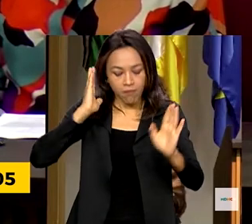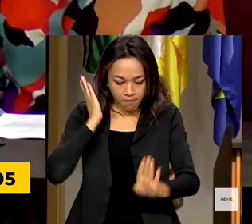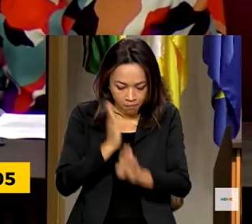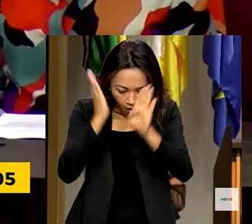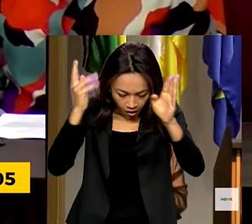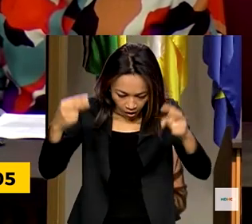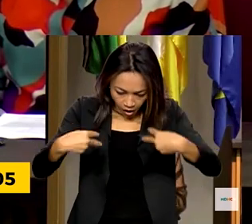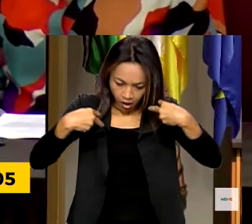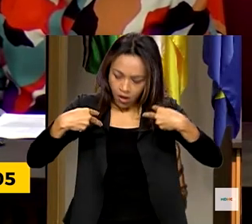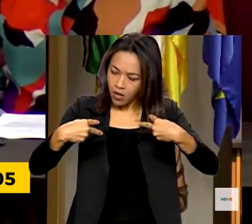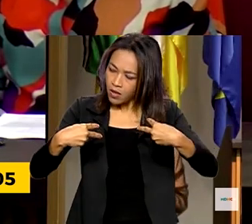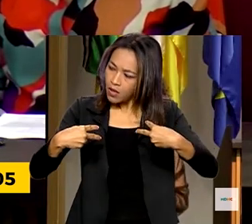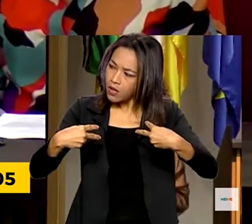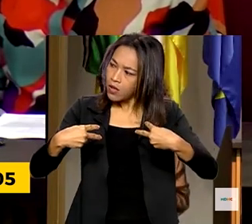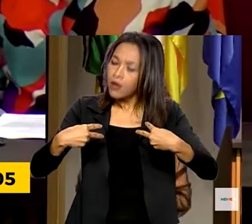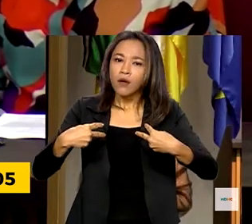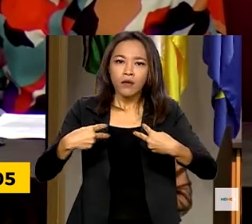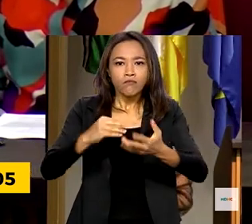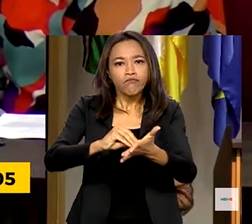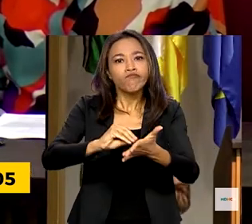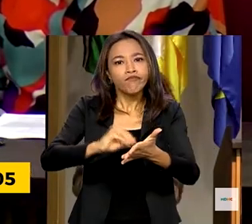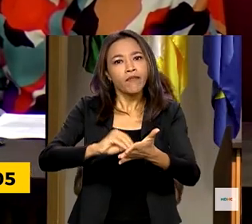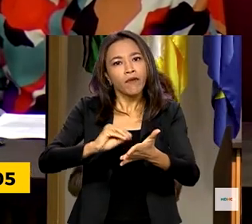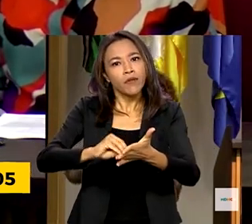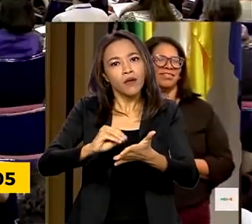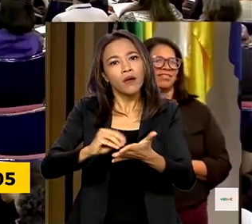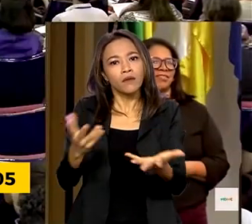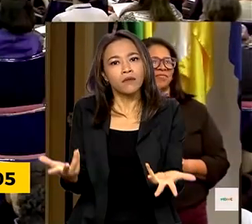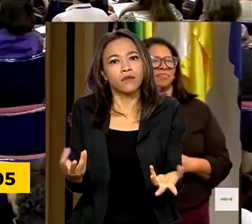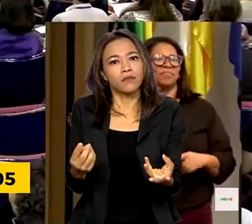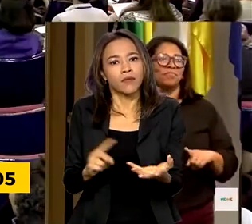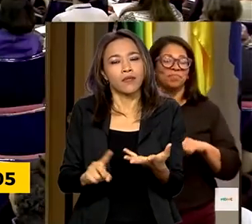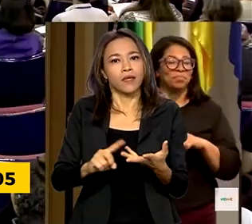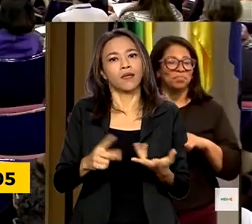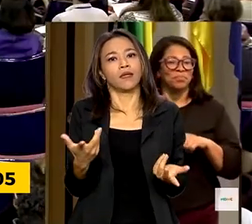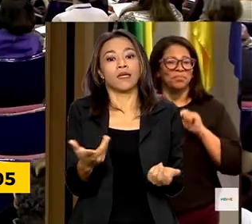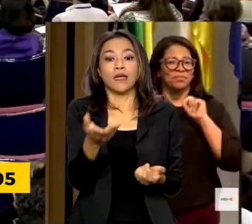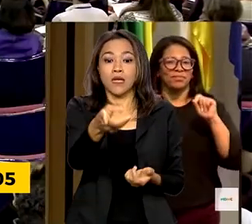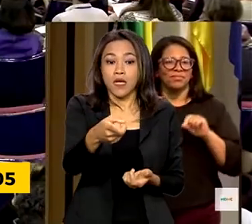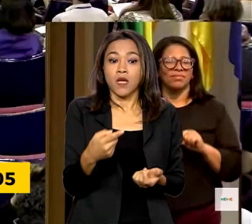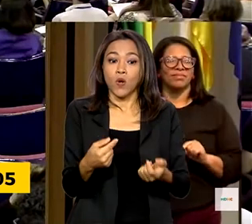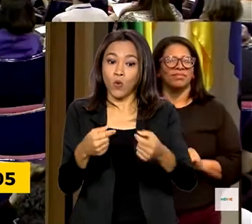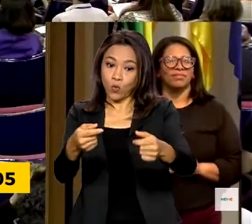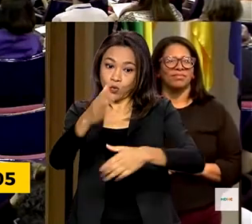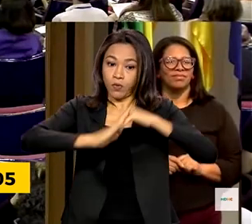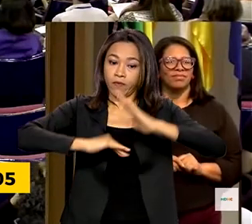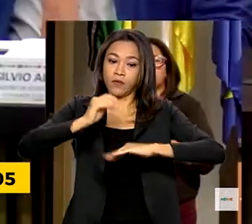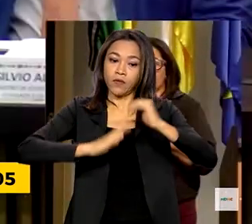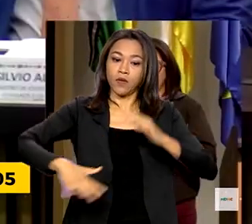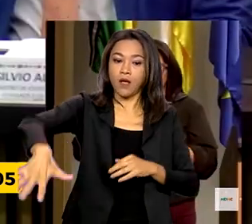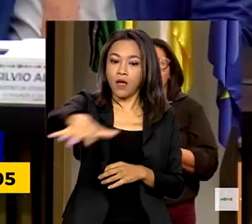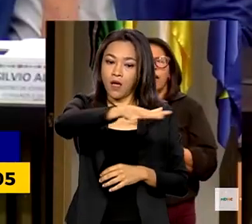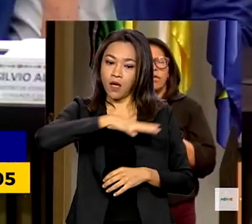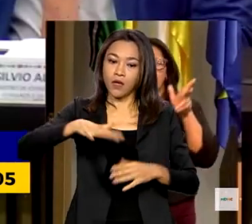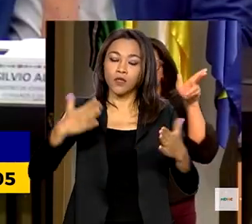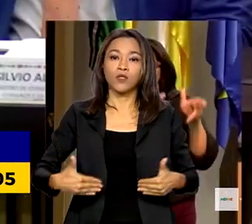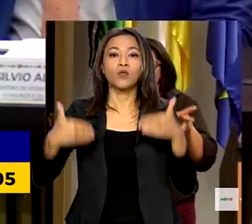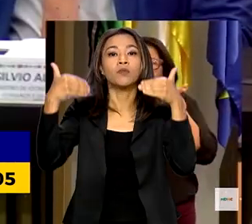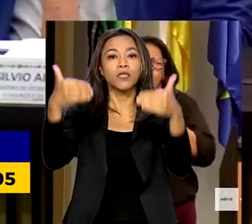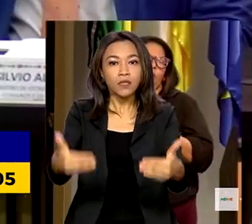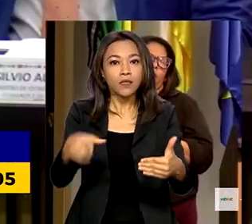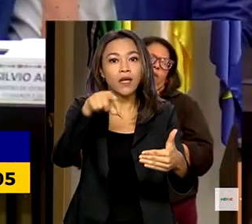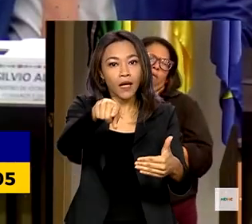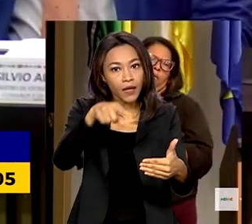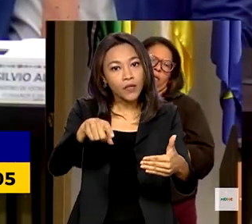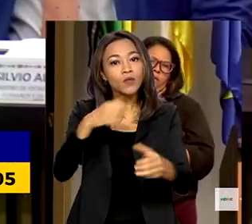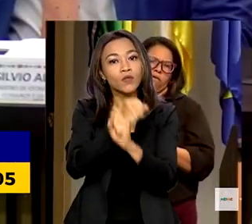vive essa invisibilidade, por mais que sinta na pele. Profissionais do Ministério do Desenvolvimento Social, Família e Combate à Fome